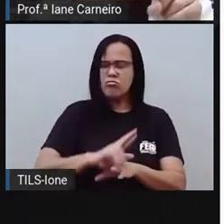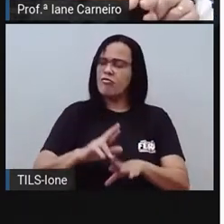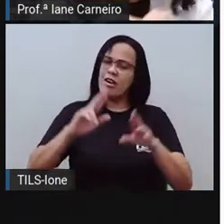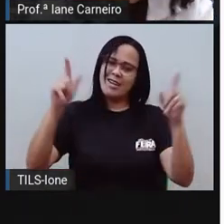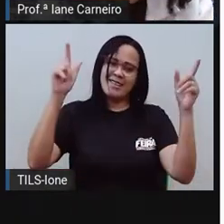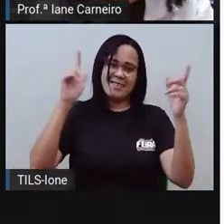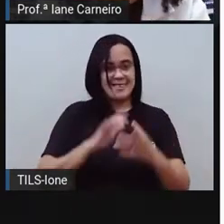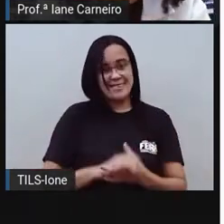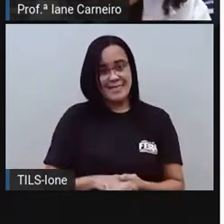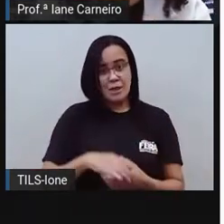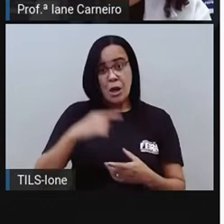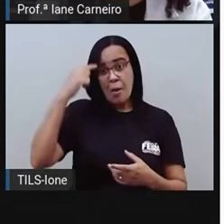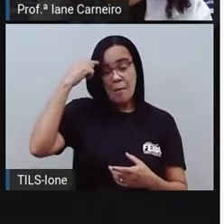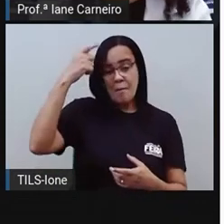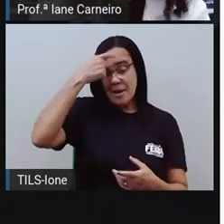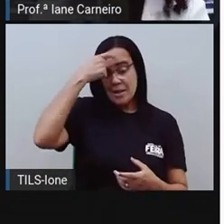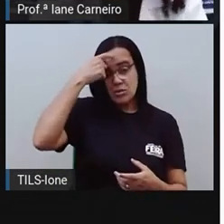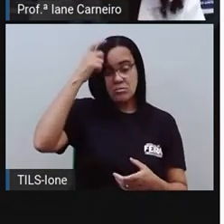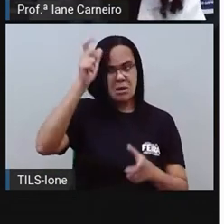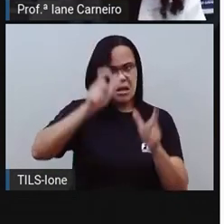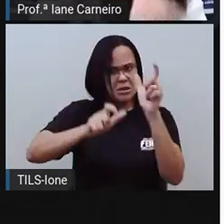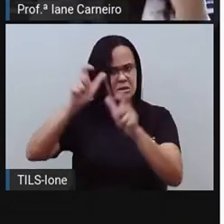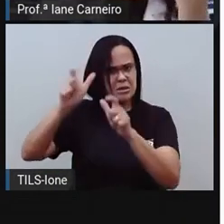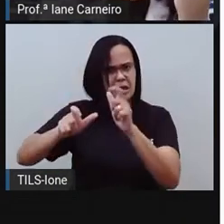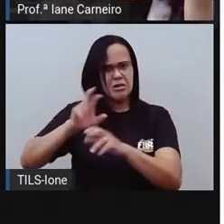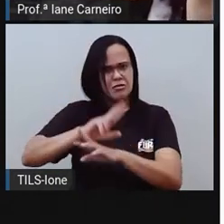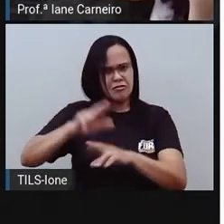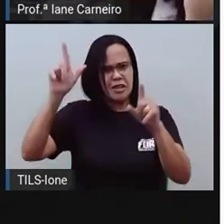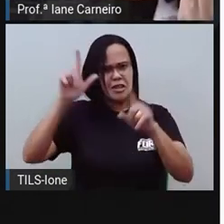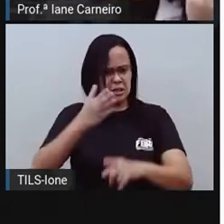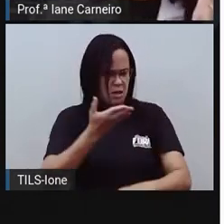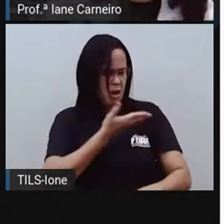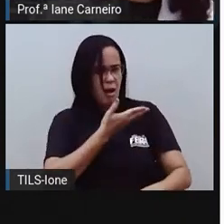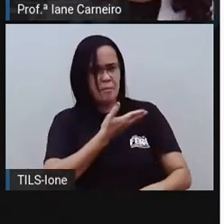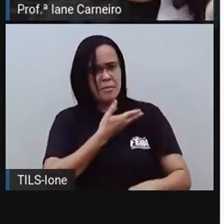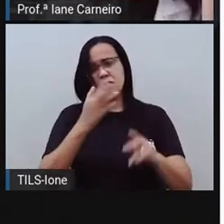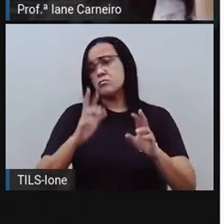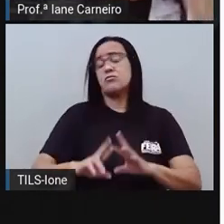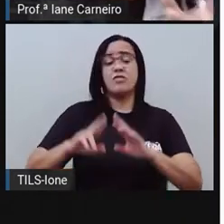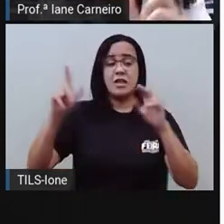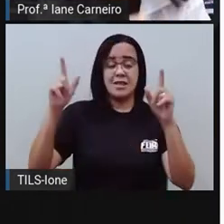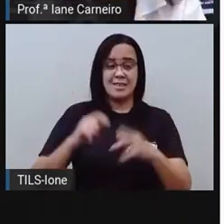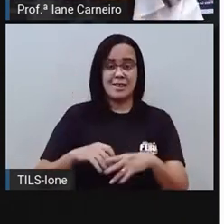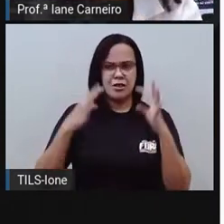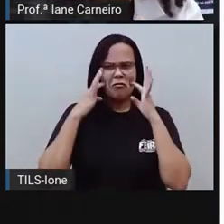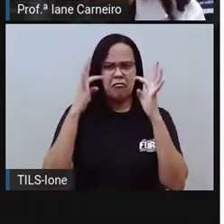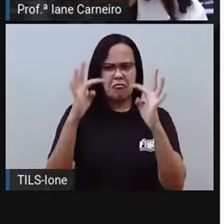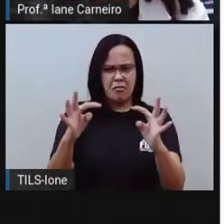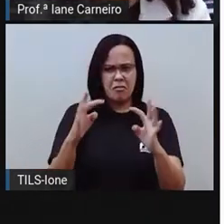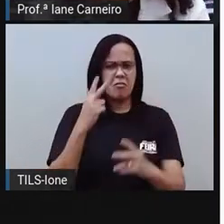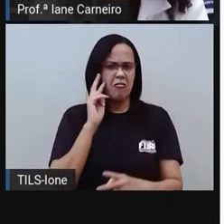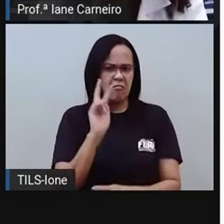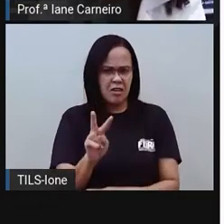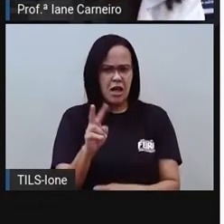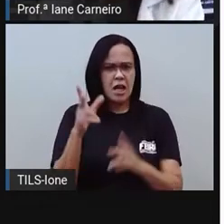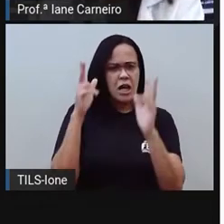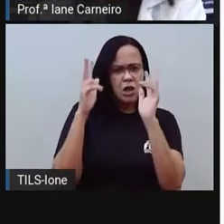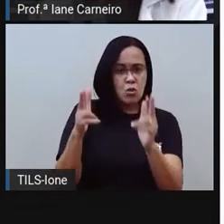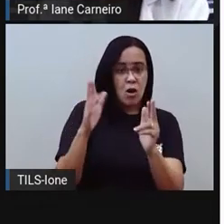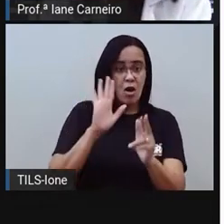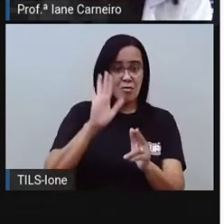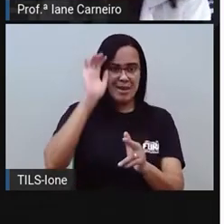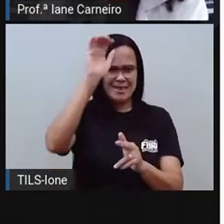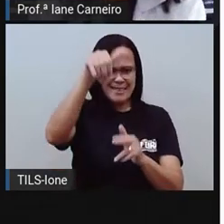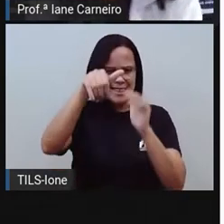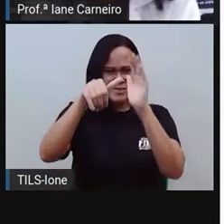eles têm amigos diferentes. Então, mesmo quem aparentemente é igual, é diferente também. E é algo que a gente